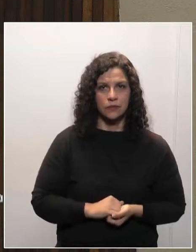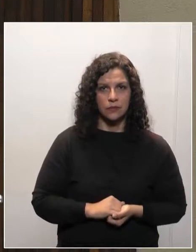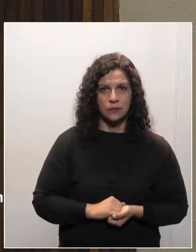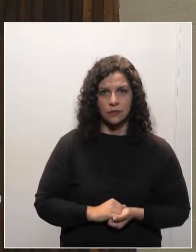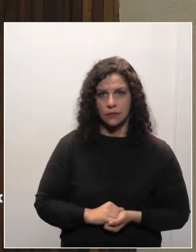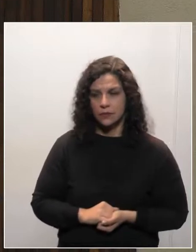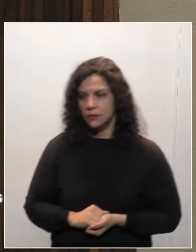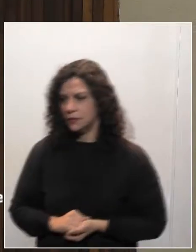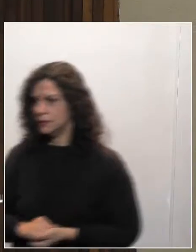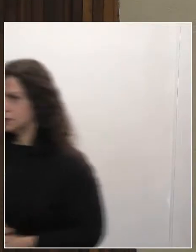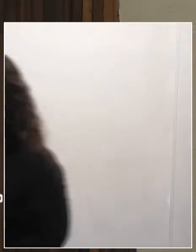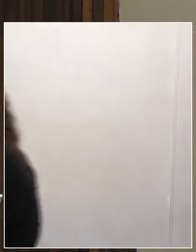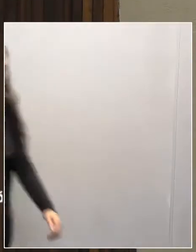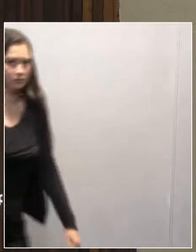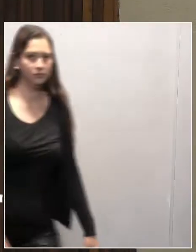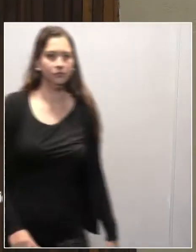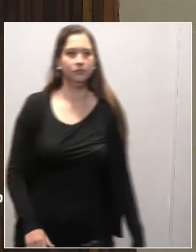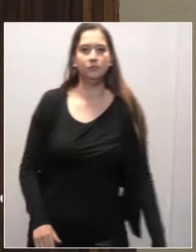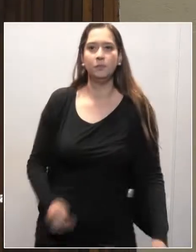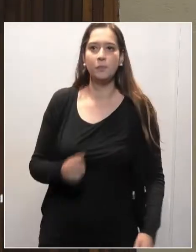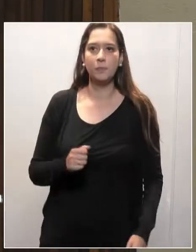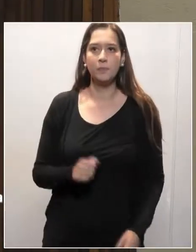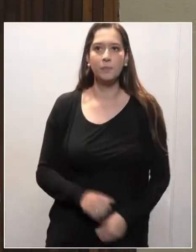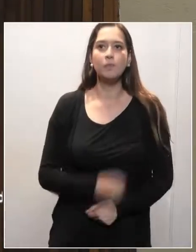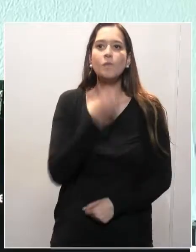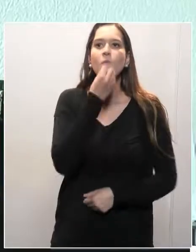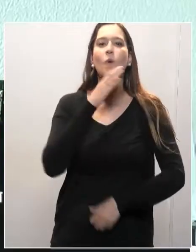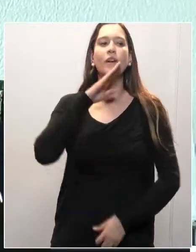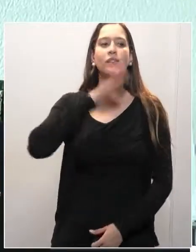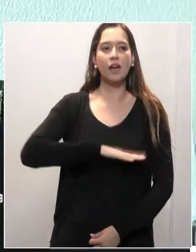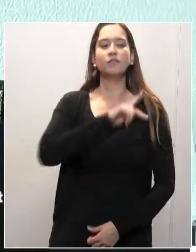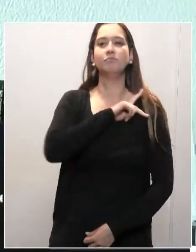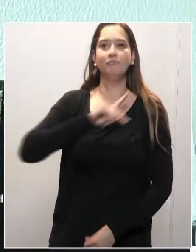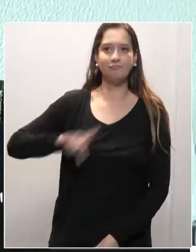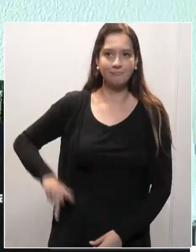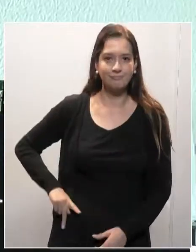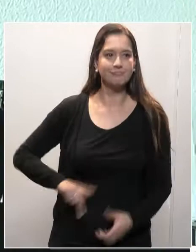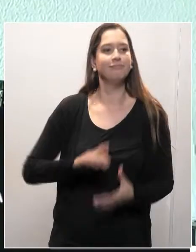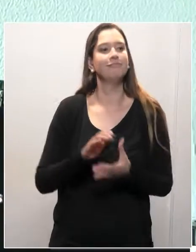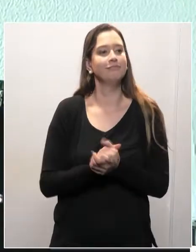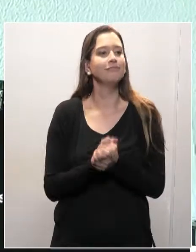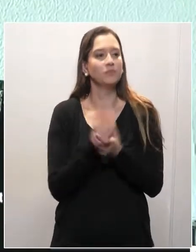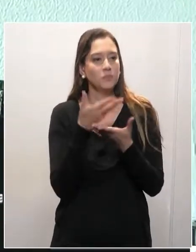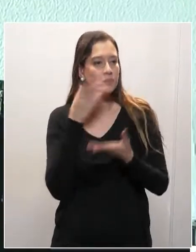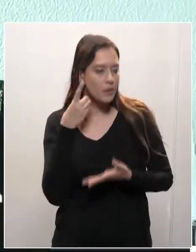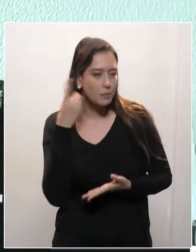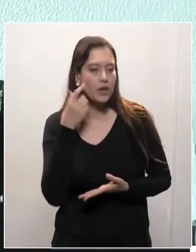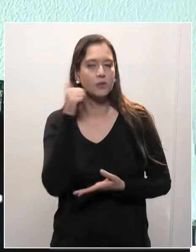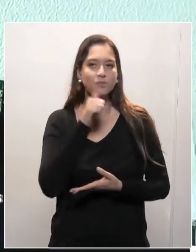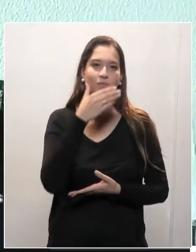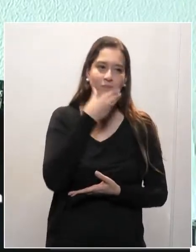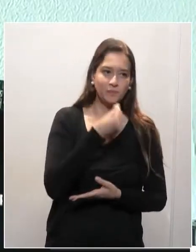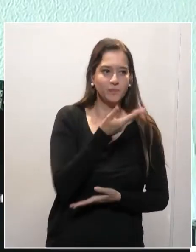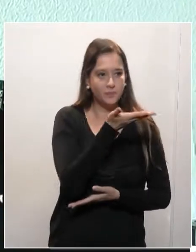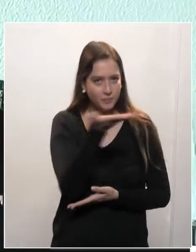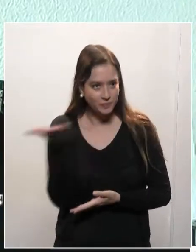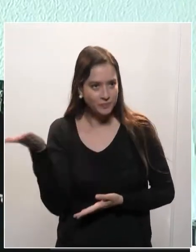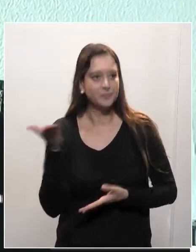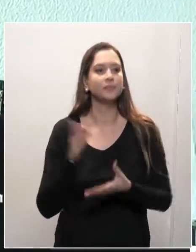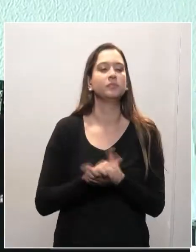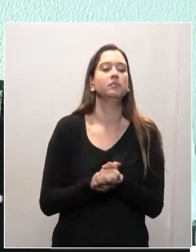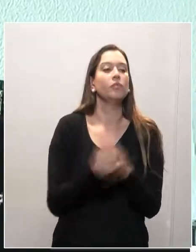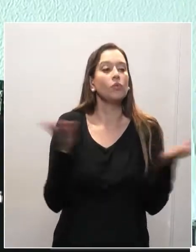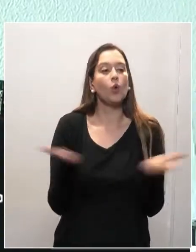Boa tarde, presidente Taiano. Boa tarde a todos os deputados e deputadas. A nossa fala hoje se submete ao PL